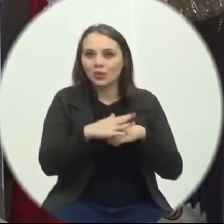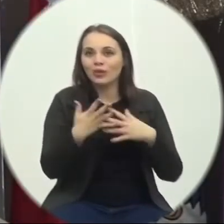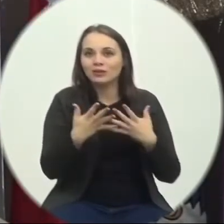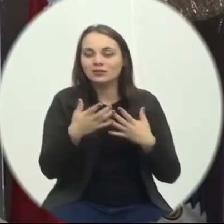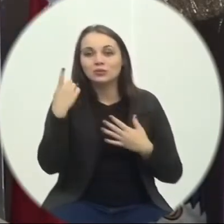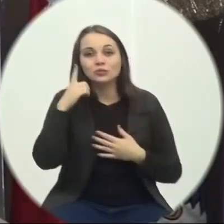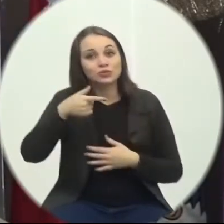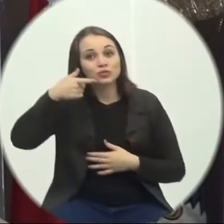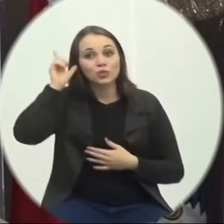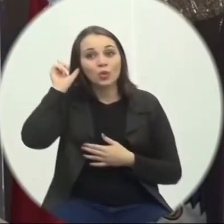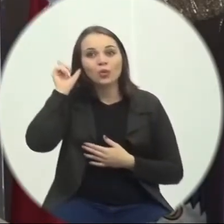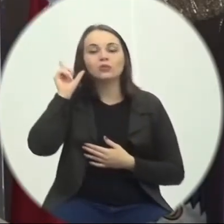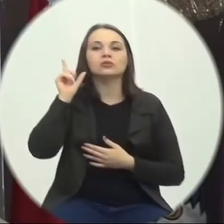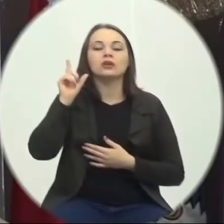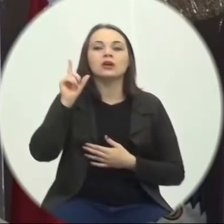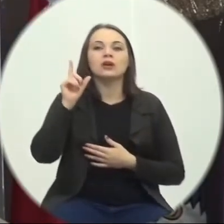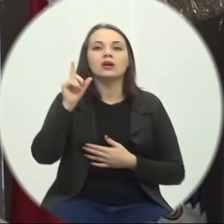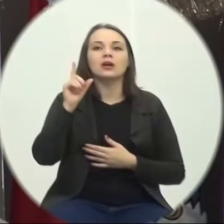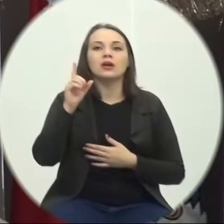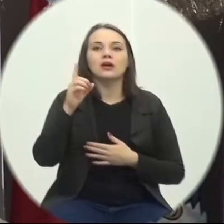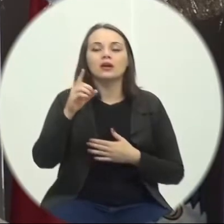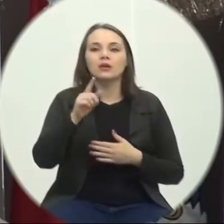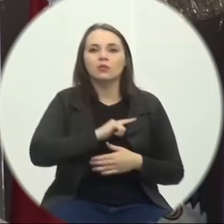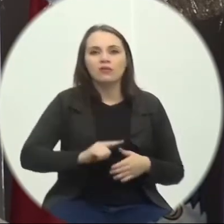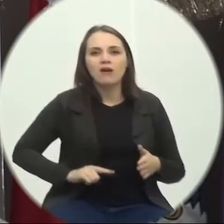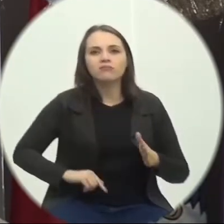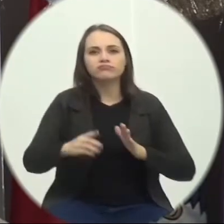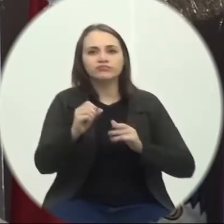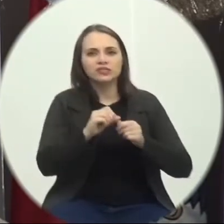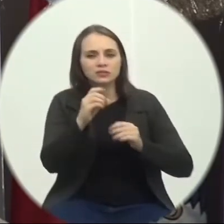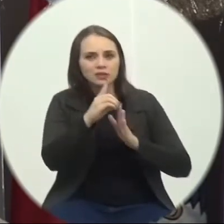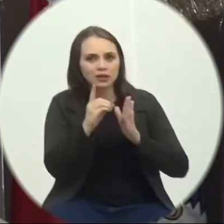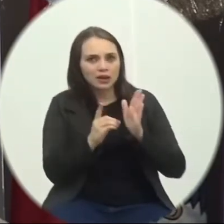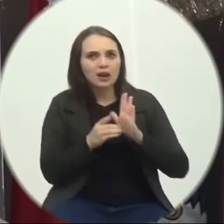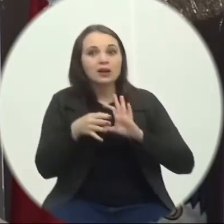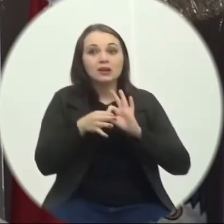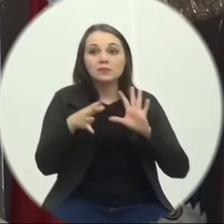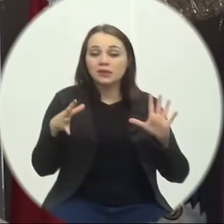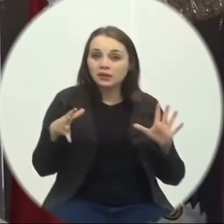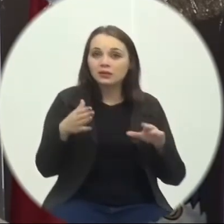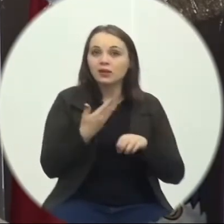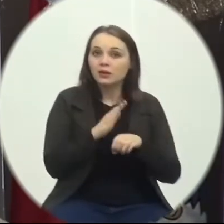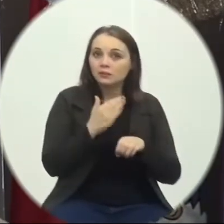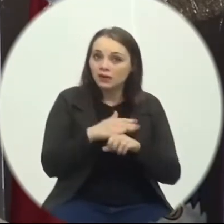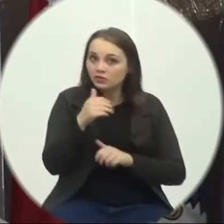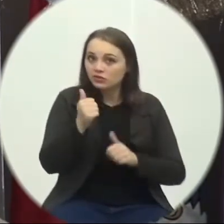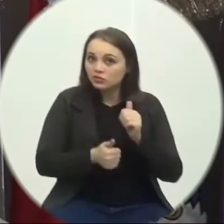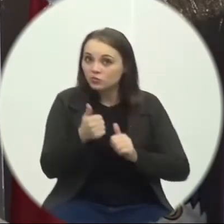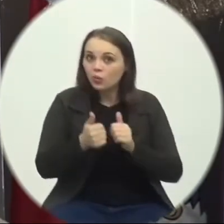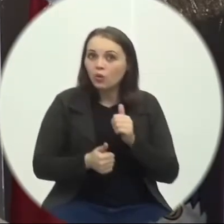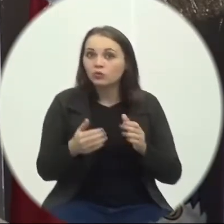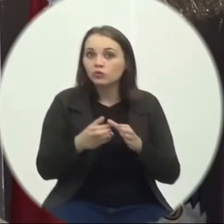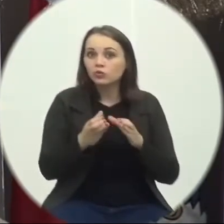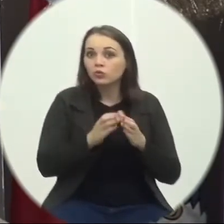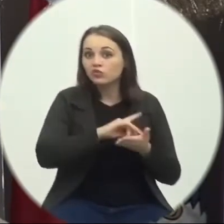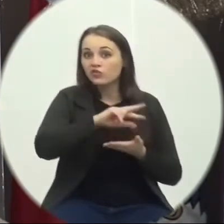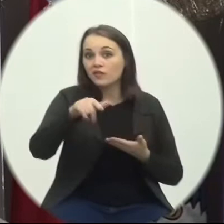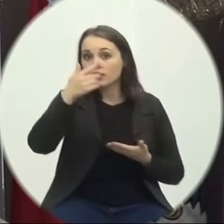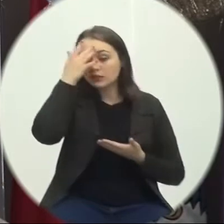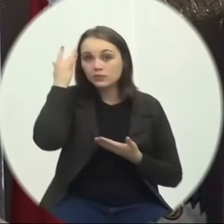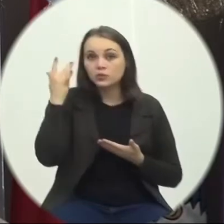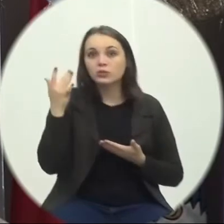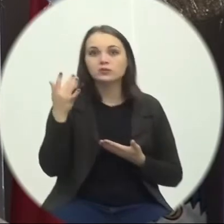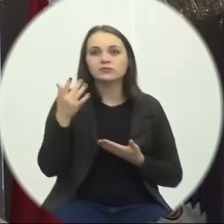ontem Imprimiu um decreto Autorizando a prática De esportes coletivos Parte dos esportes coletivos